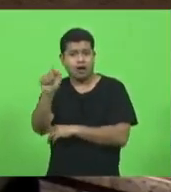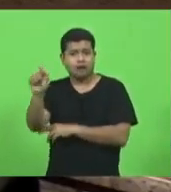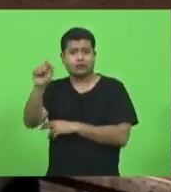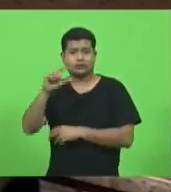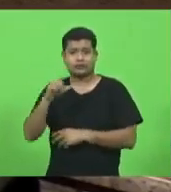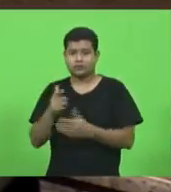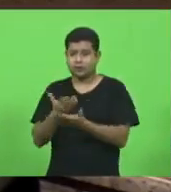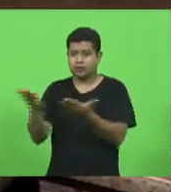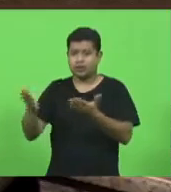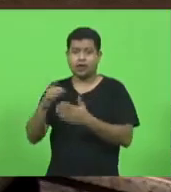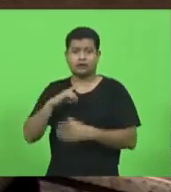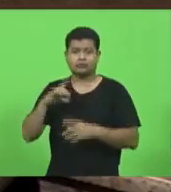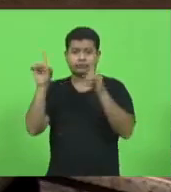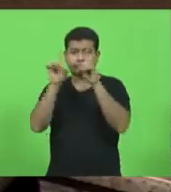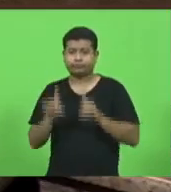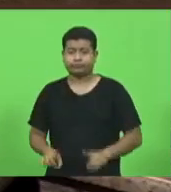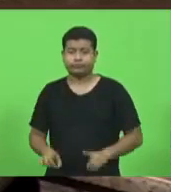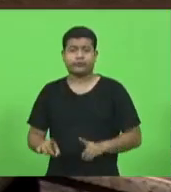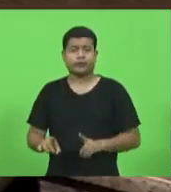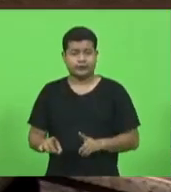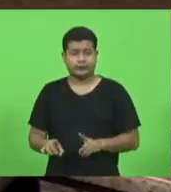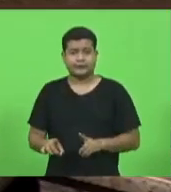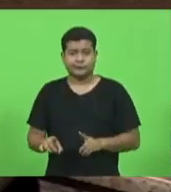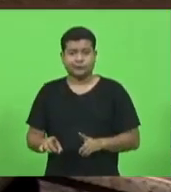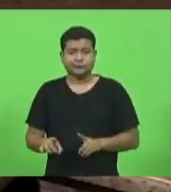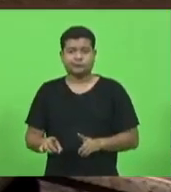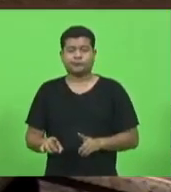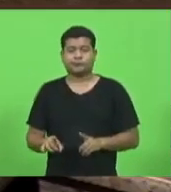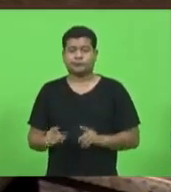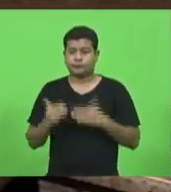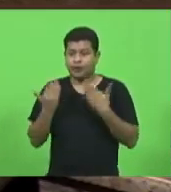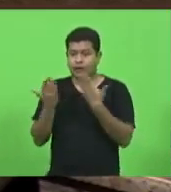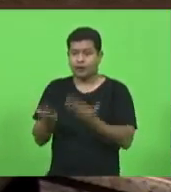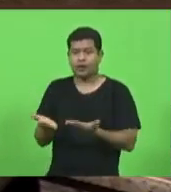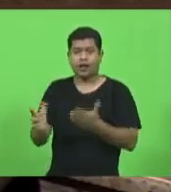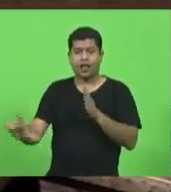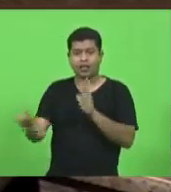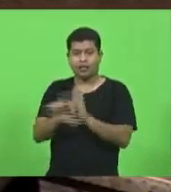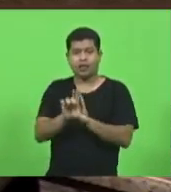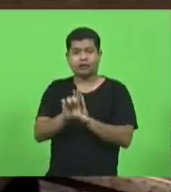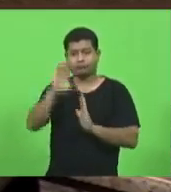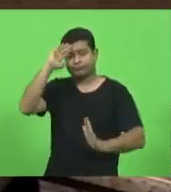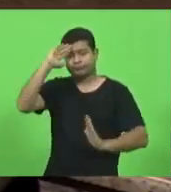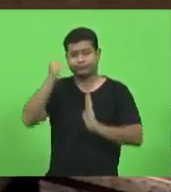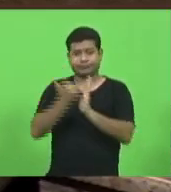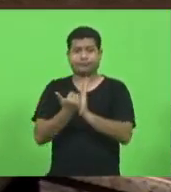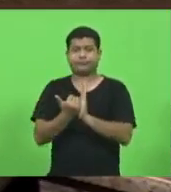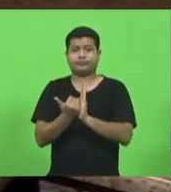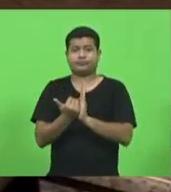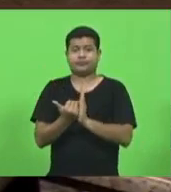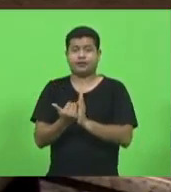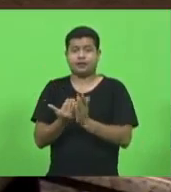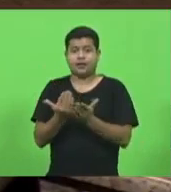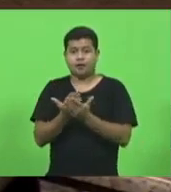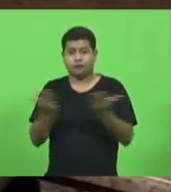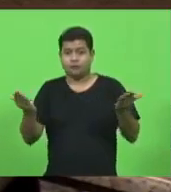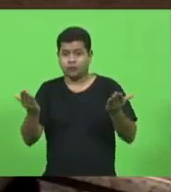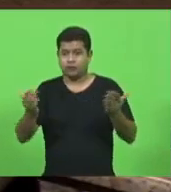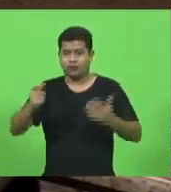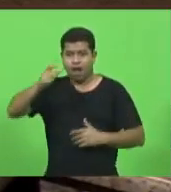deficientes para que essa lei possa ser aplicada. Então, as pessoas que nos assistem